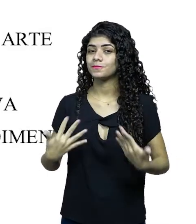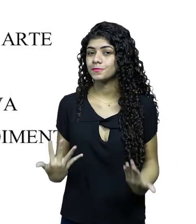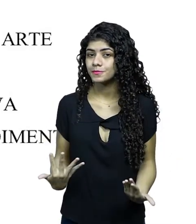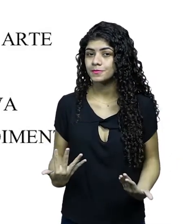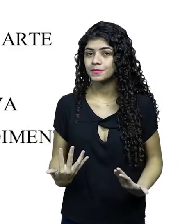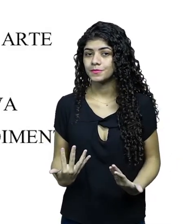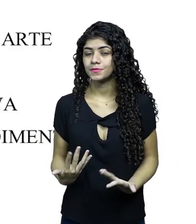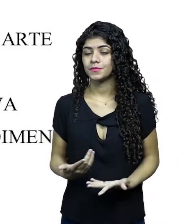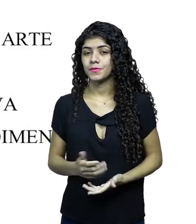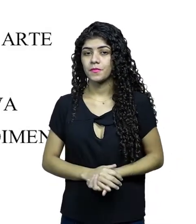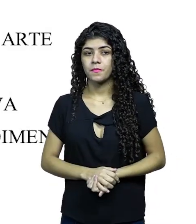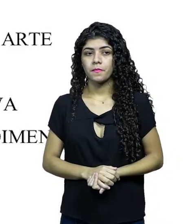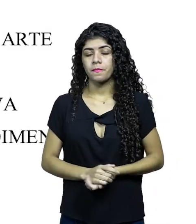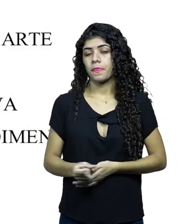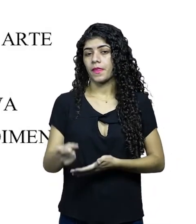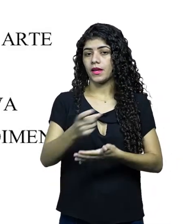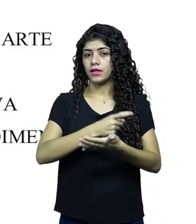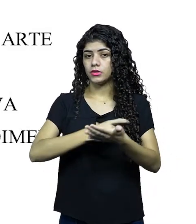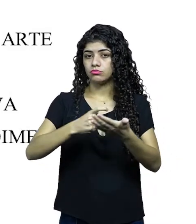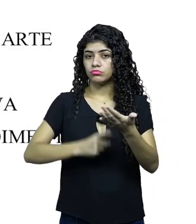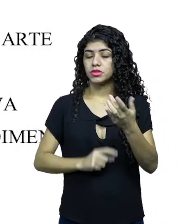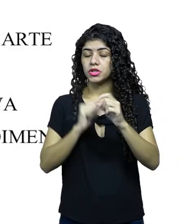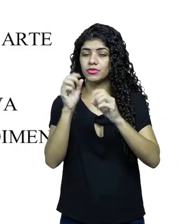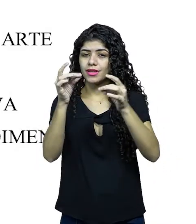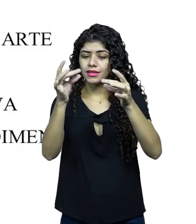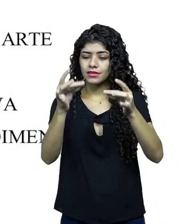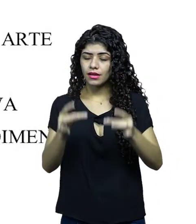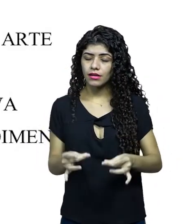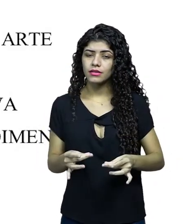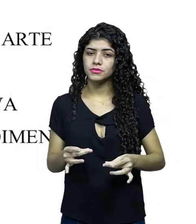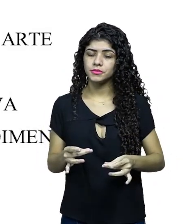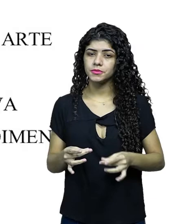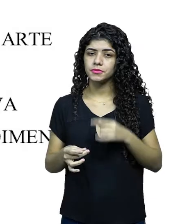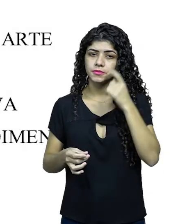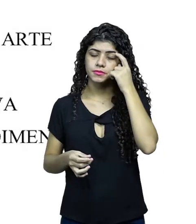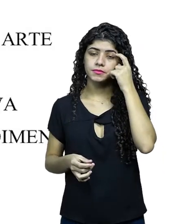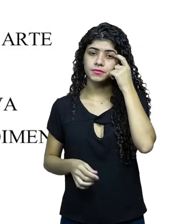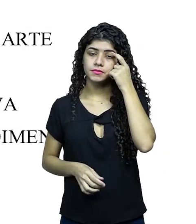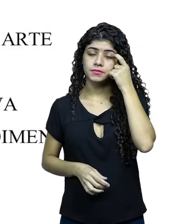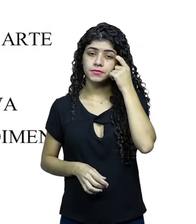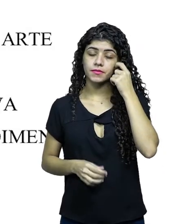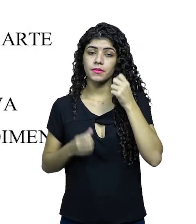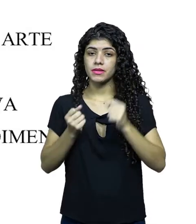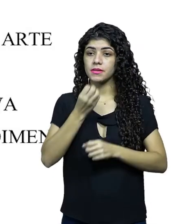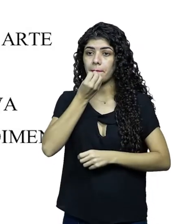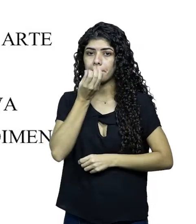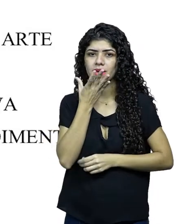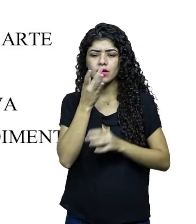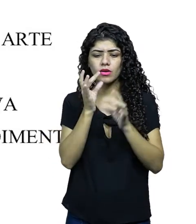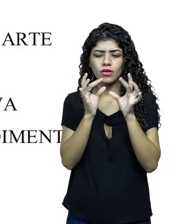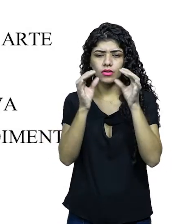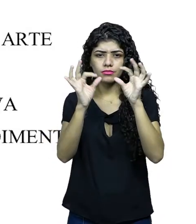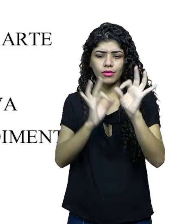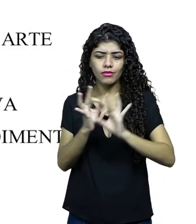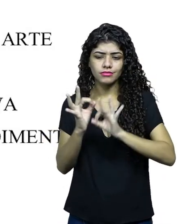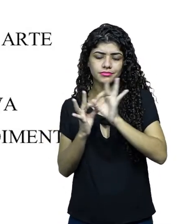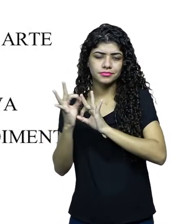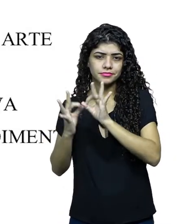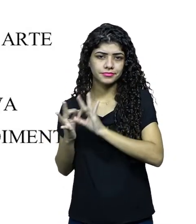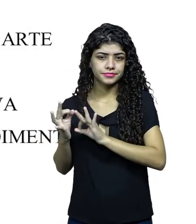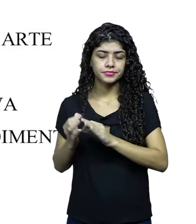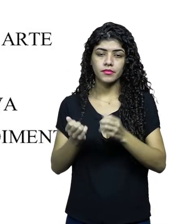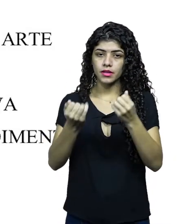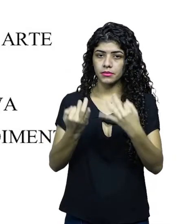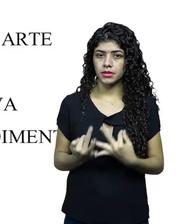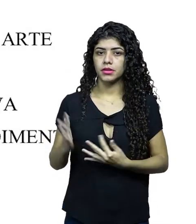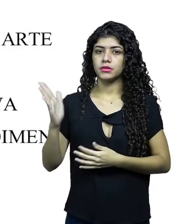escolheu. Então, é um texto bem detalhado e deve ser bem feito, tá?